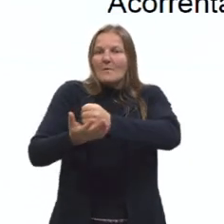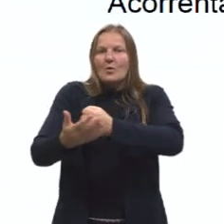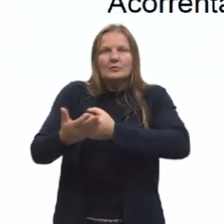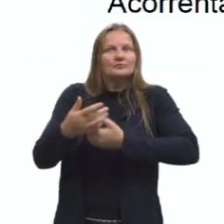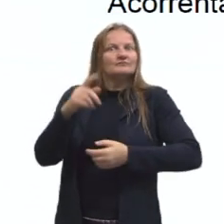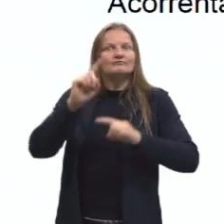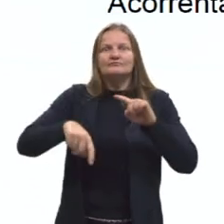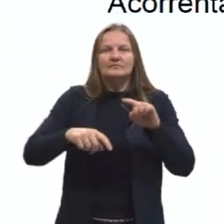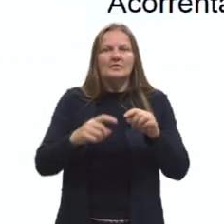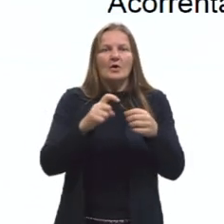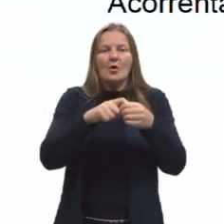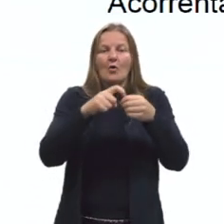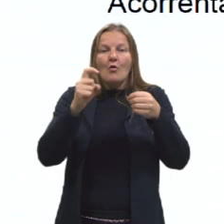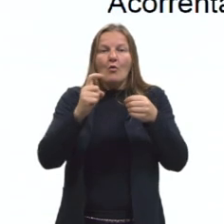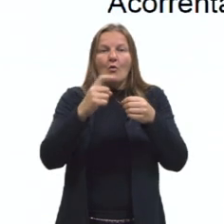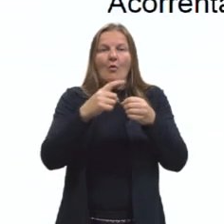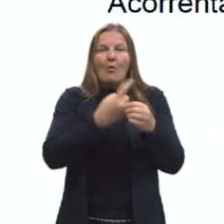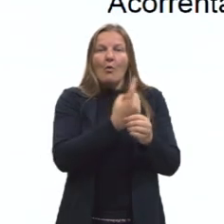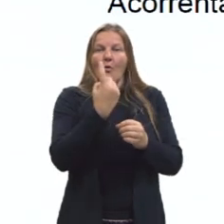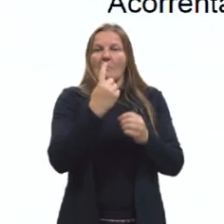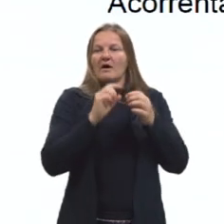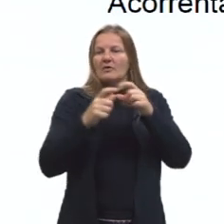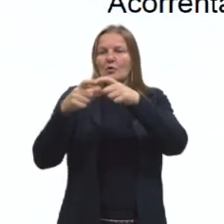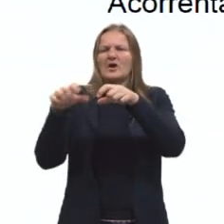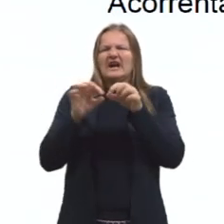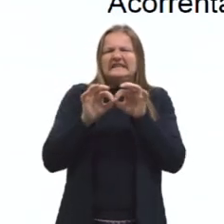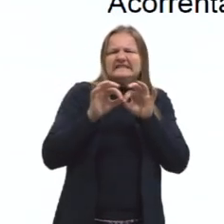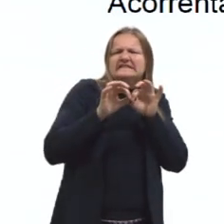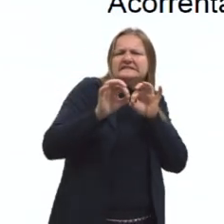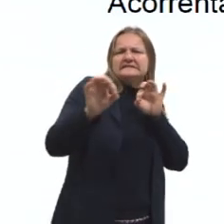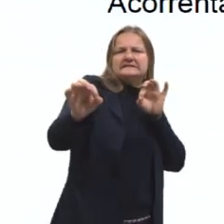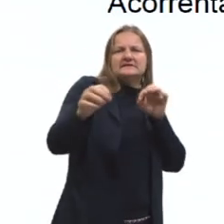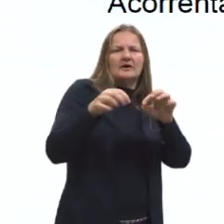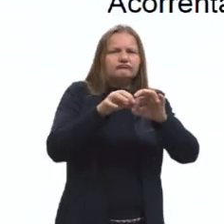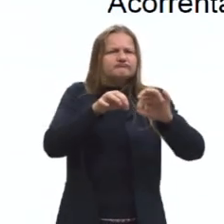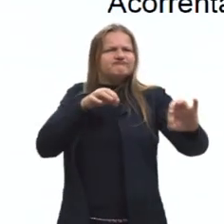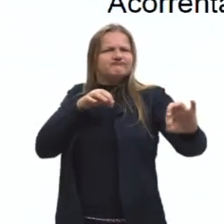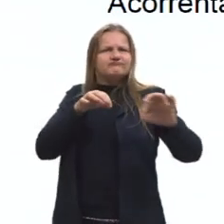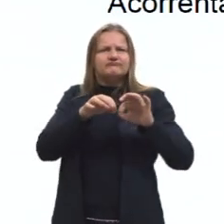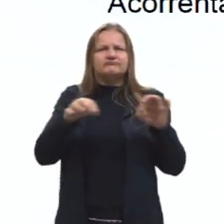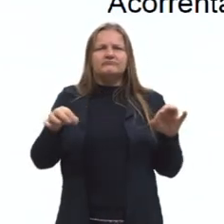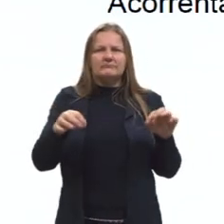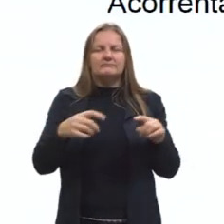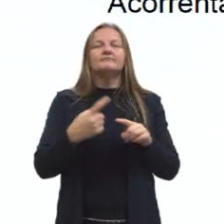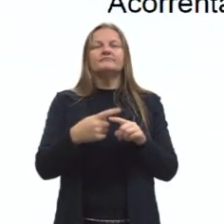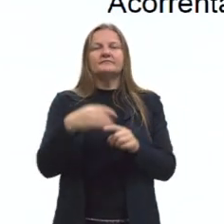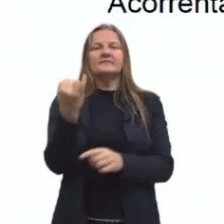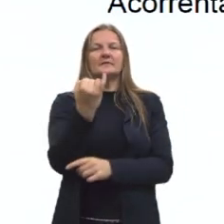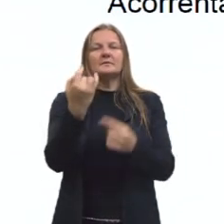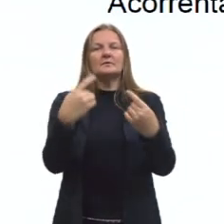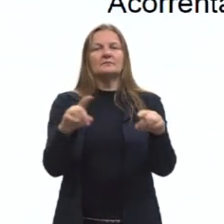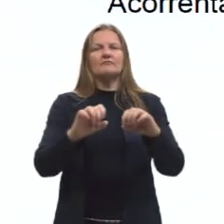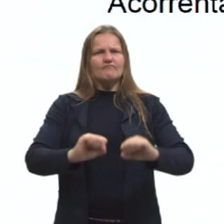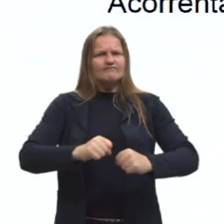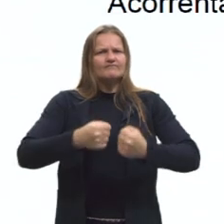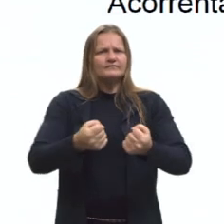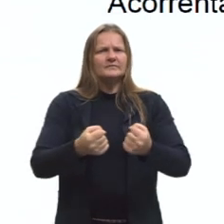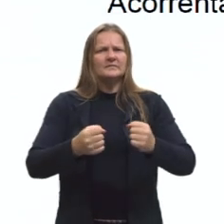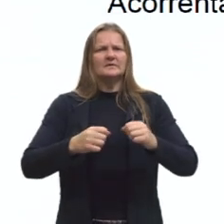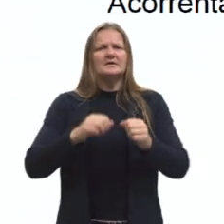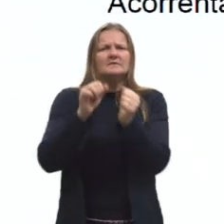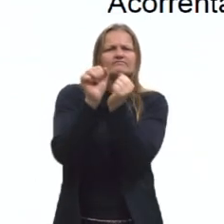eles mandavam uma para cada lugar, para separar mesmo. E depois ele vai falar de uma figura muito importante da resistência à escravidão,